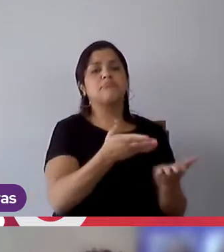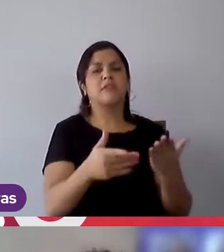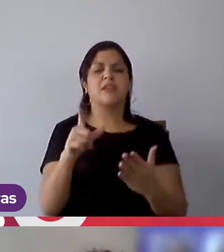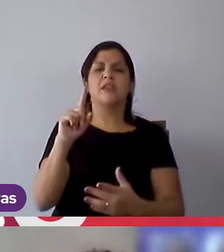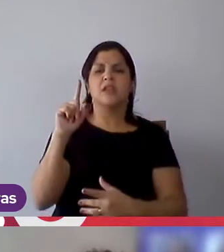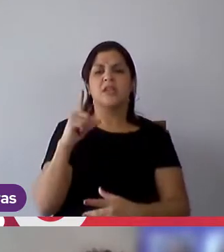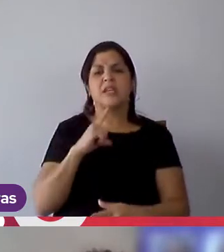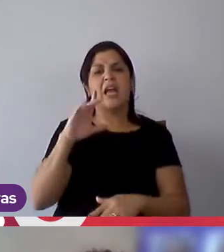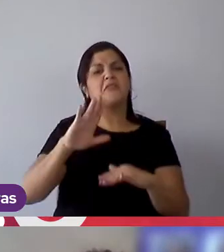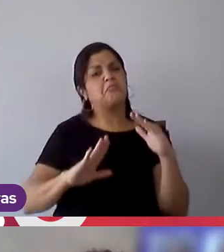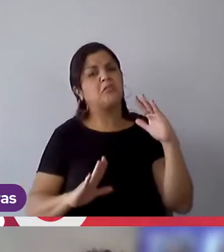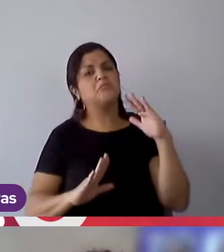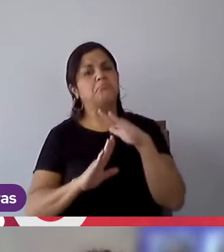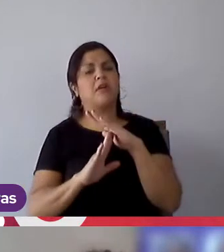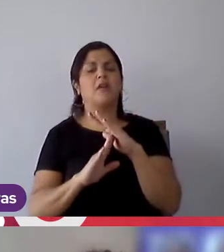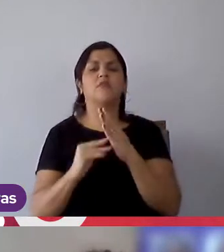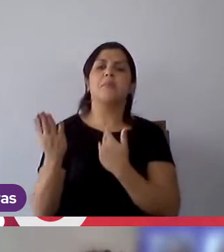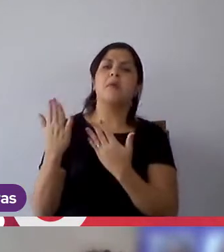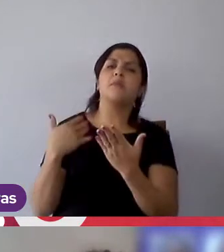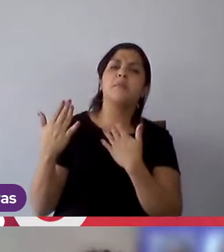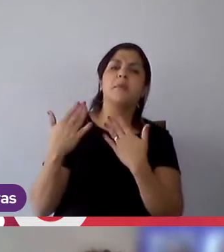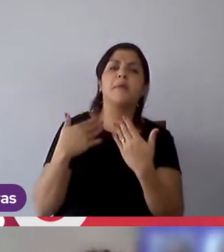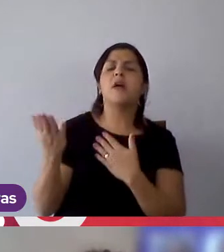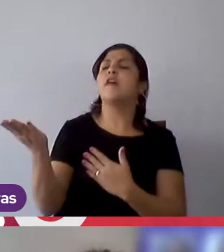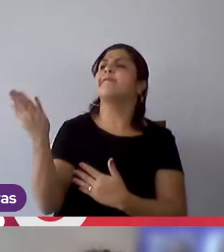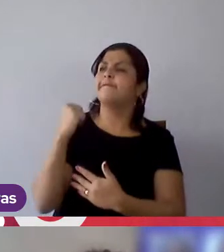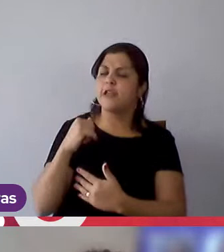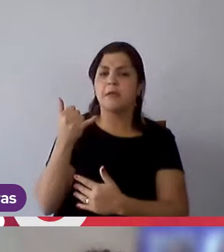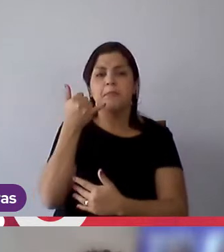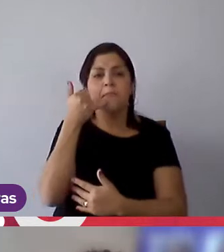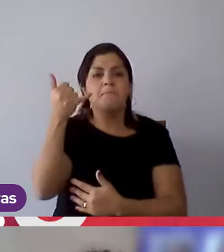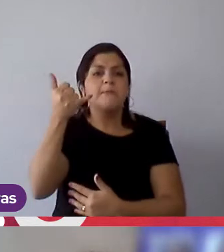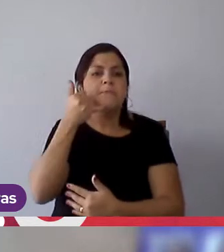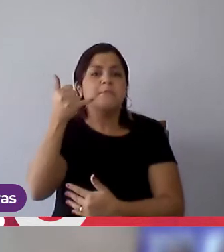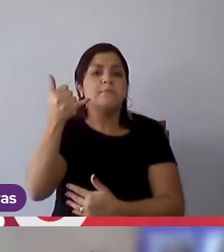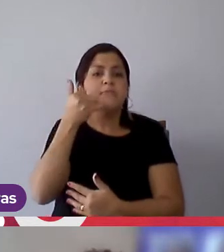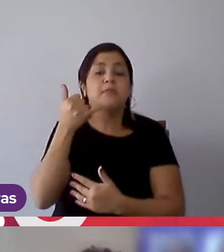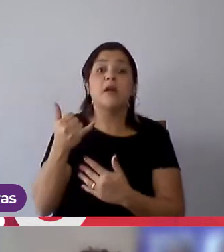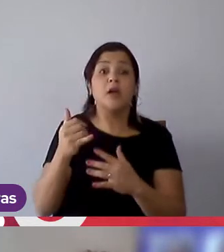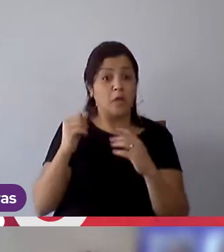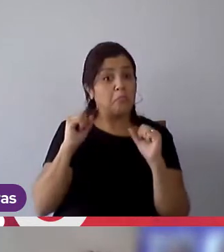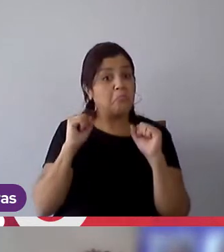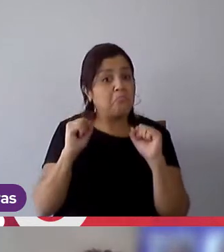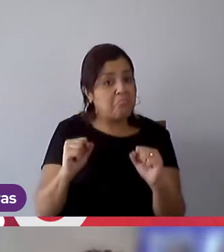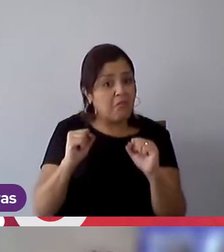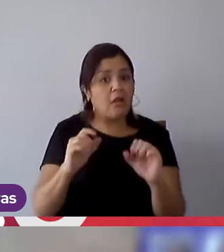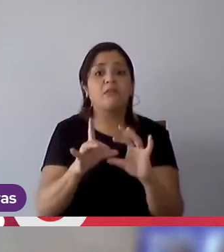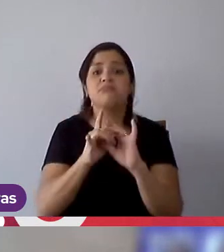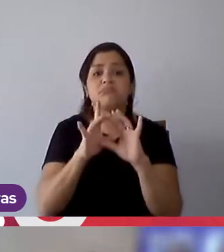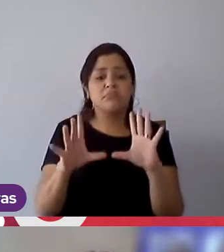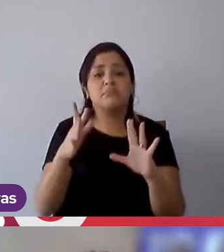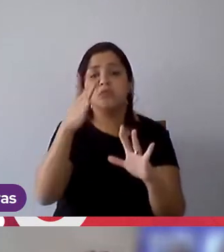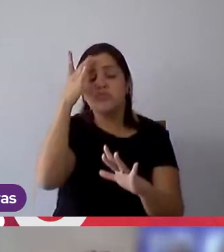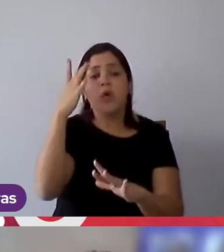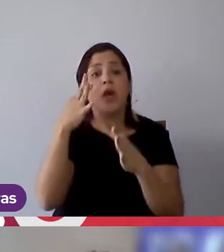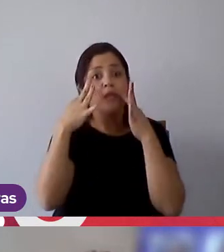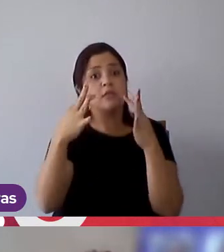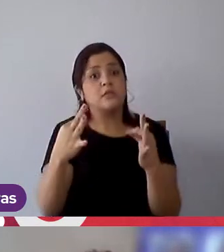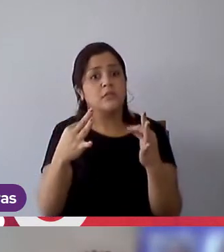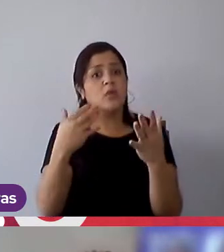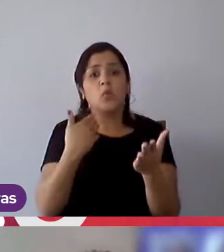nossas pausas e conversar, ligar para o colega, falar, olha, vamos conversar sobre o anseio, todo mundo vai te receber, vai te escutar, seja qualquer pessoa,